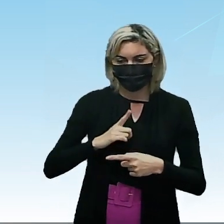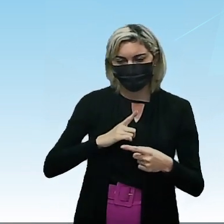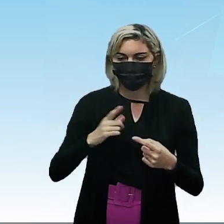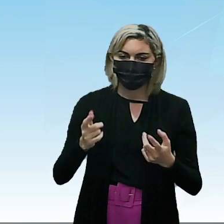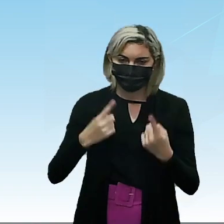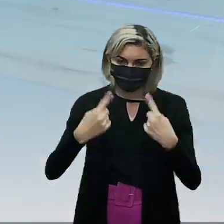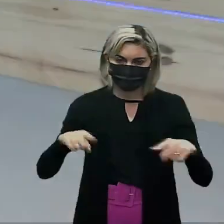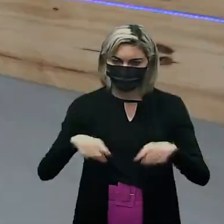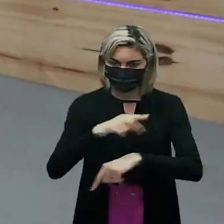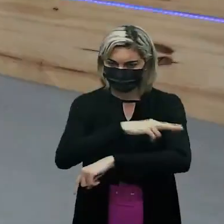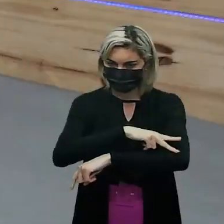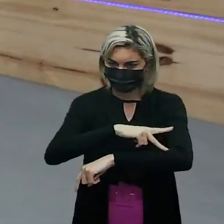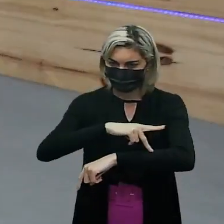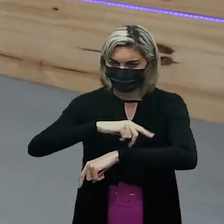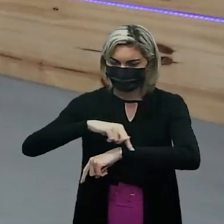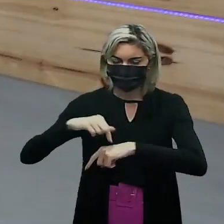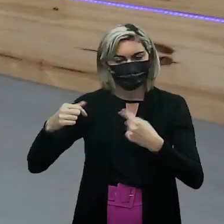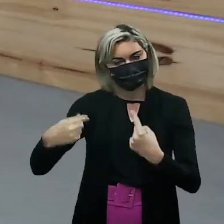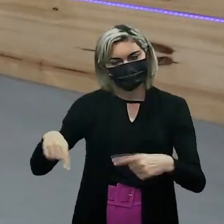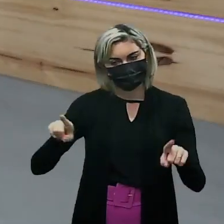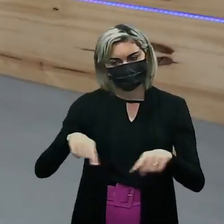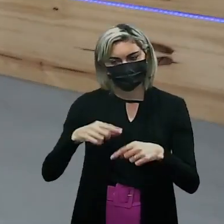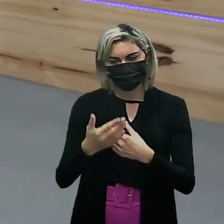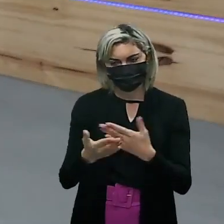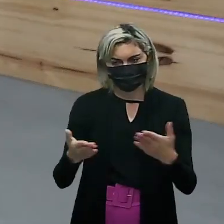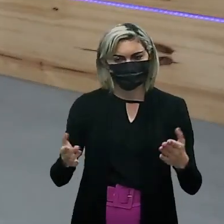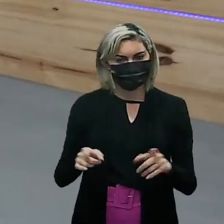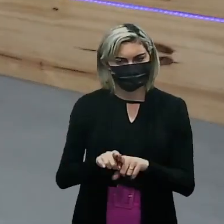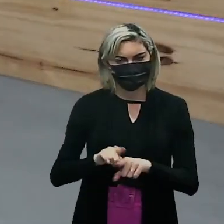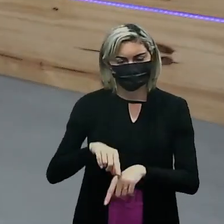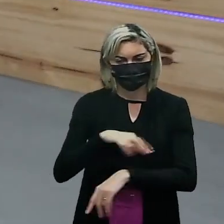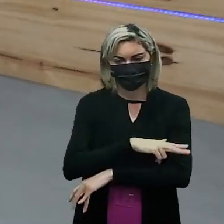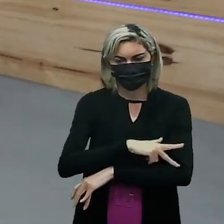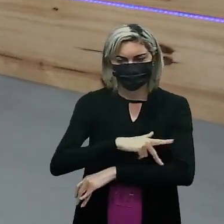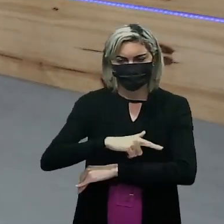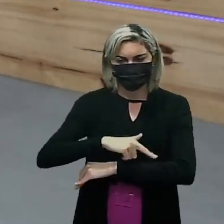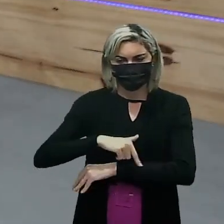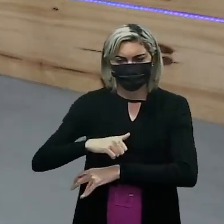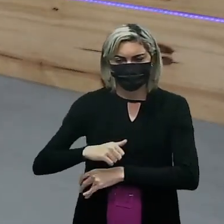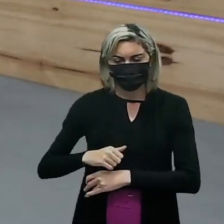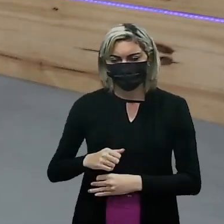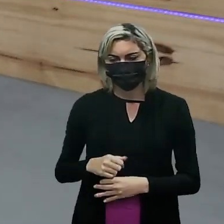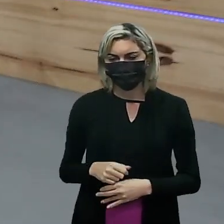uma musiquazinha do Michael Jackson que eu cantei no segundo ano e vou contar aqui pra vocês também. É mais ou menos assim.